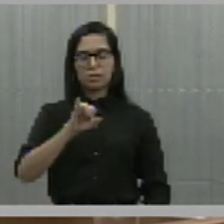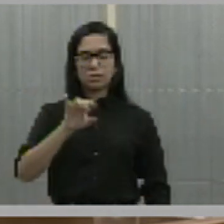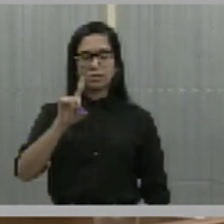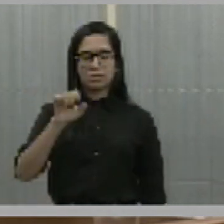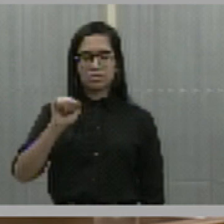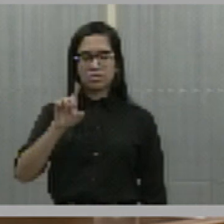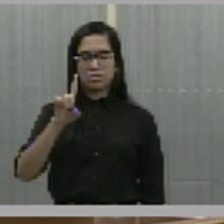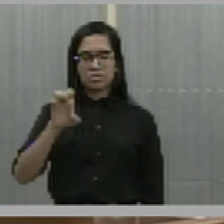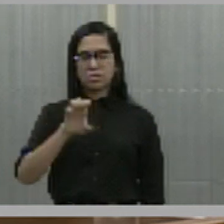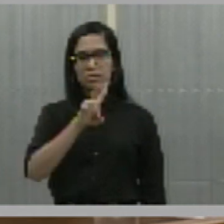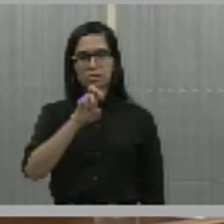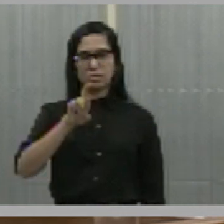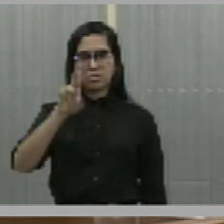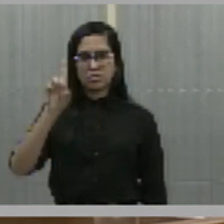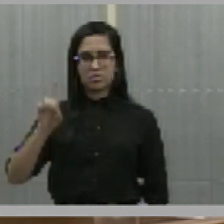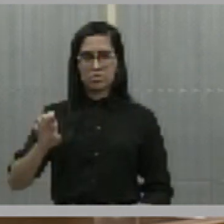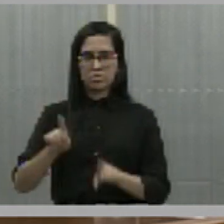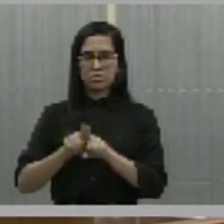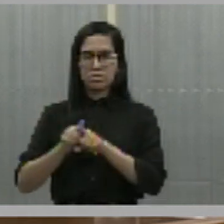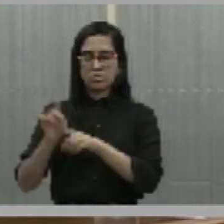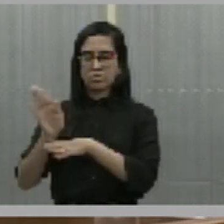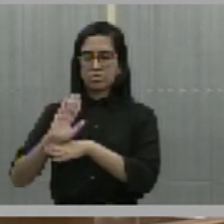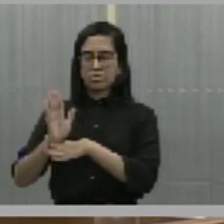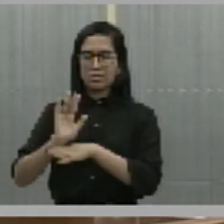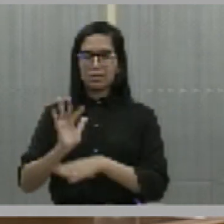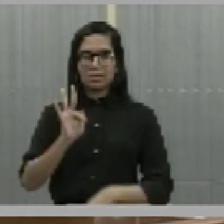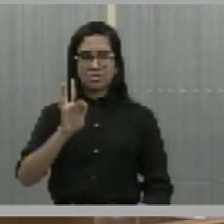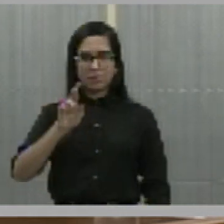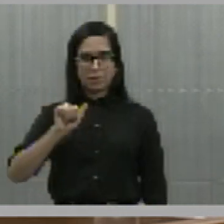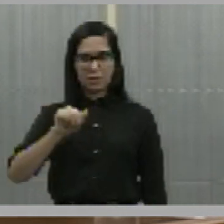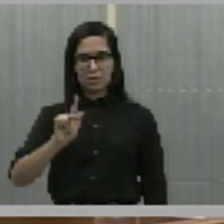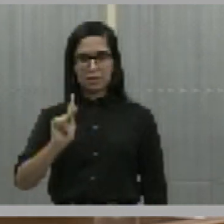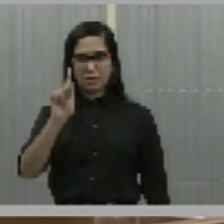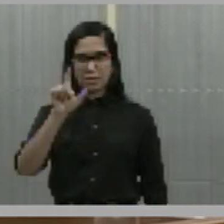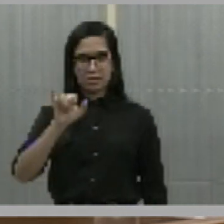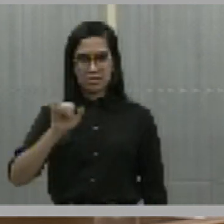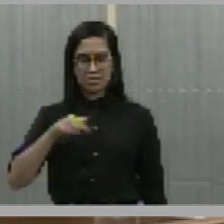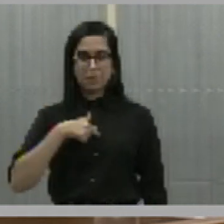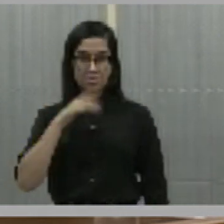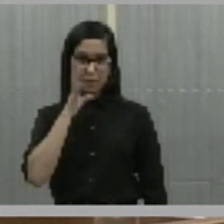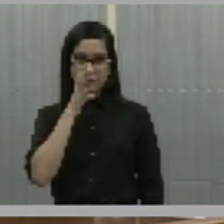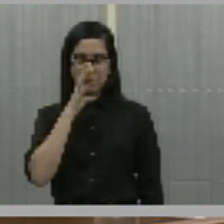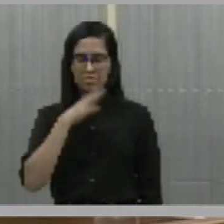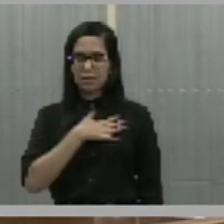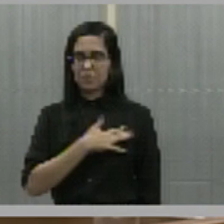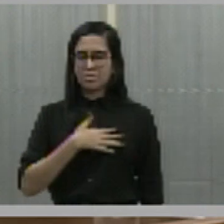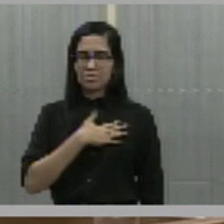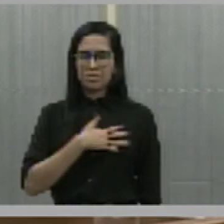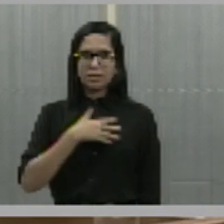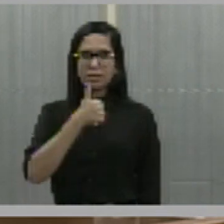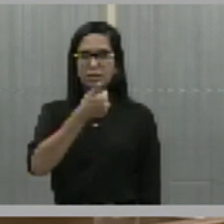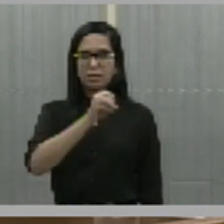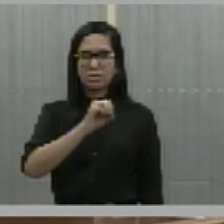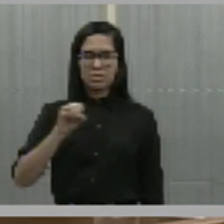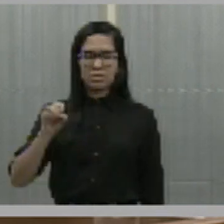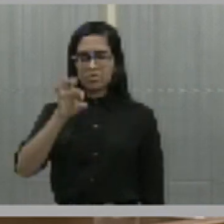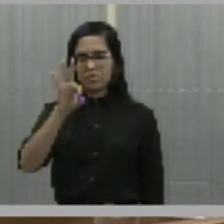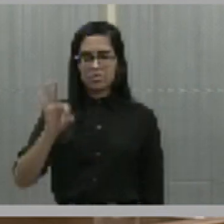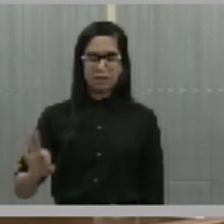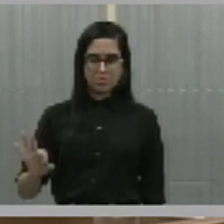do Franklin Pires. Eu assisti, gostei muito, 100% do filme do Franklin, de